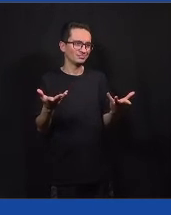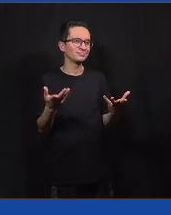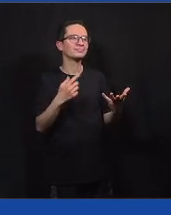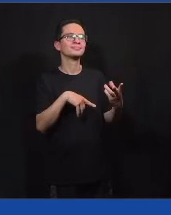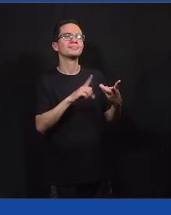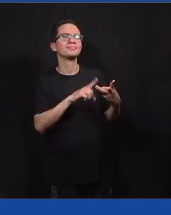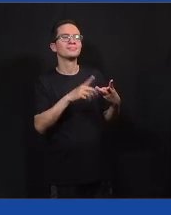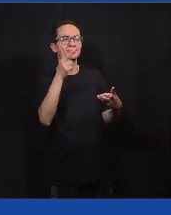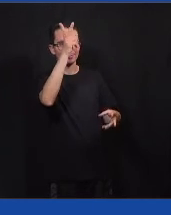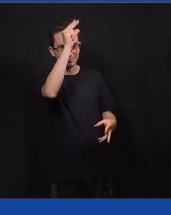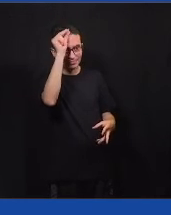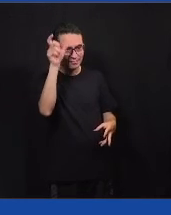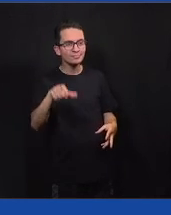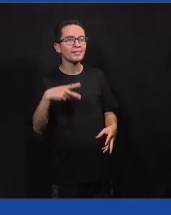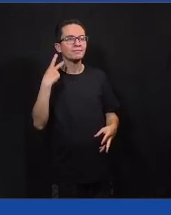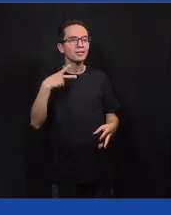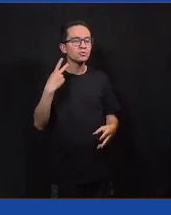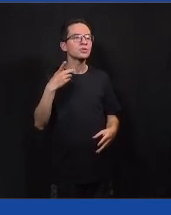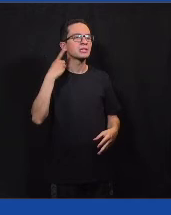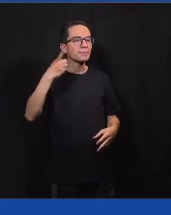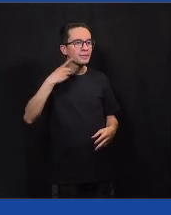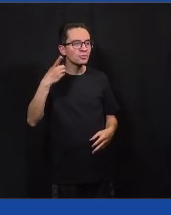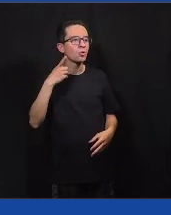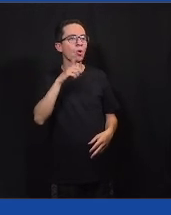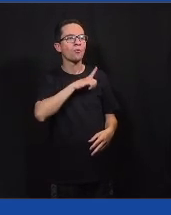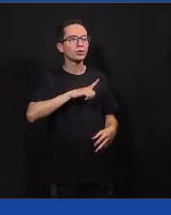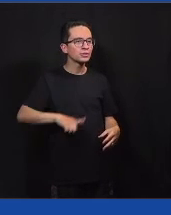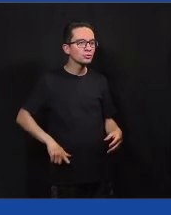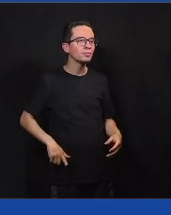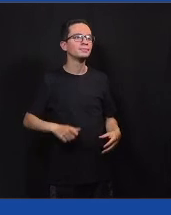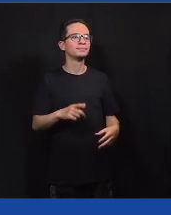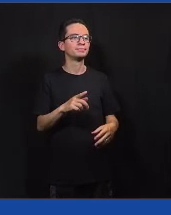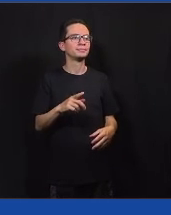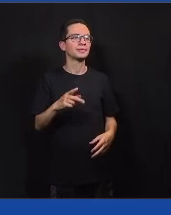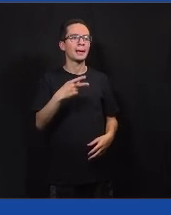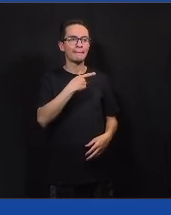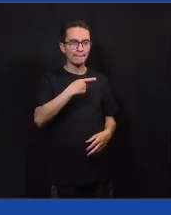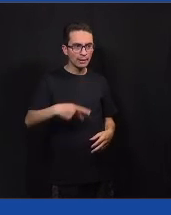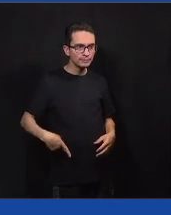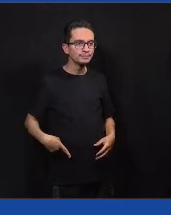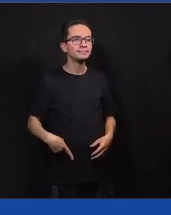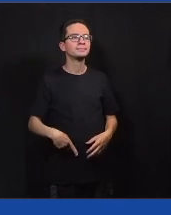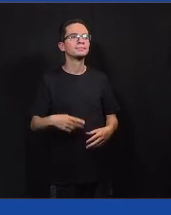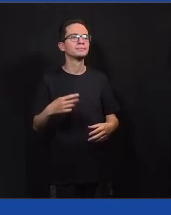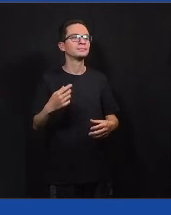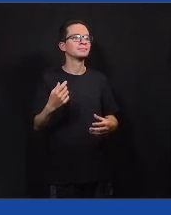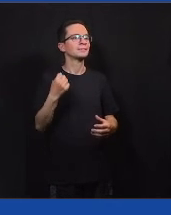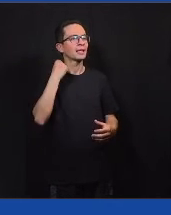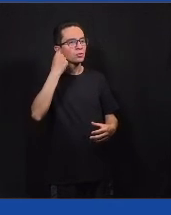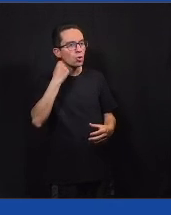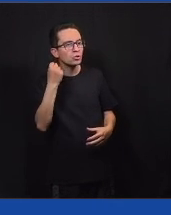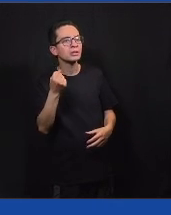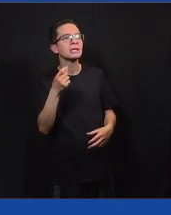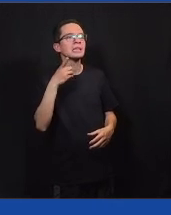Prefeito, também é esse ano. Então, a gente tem presidente, mil vice, claro, senadores,